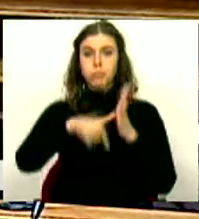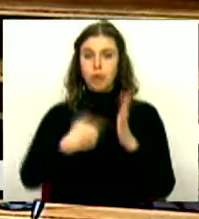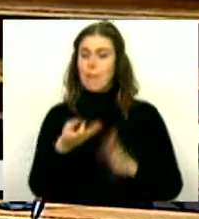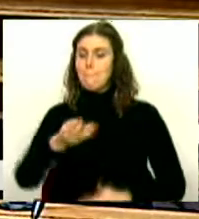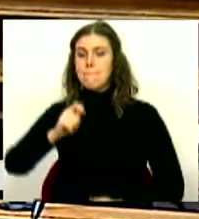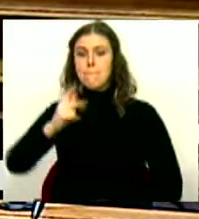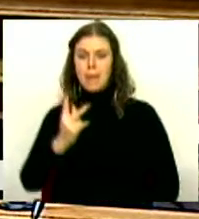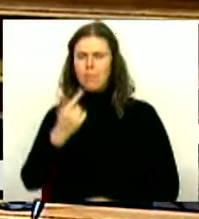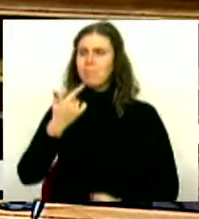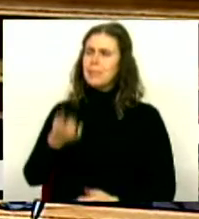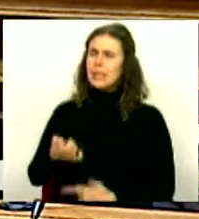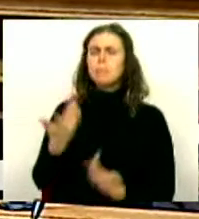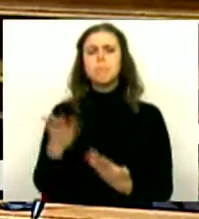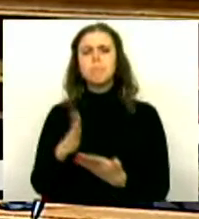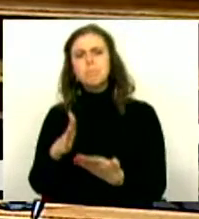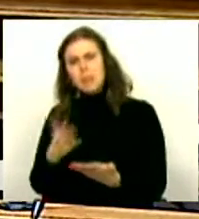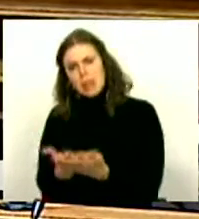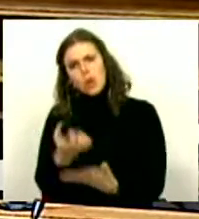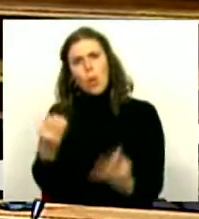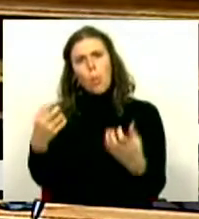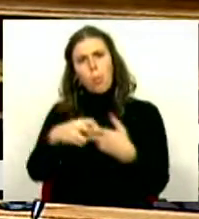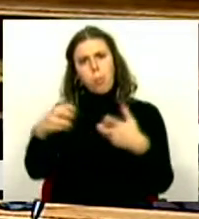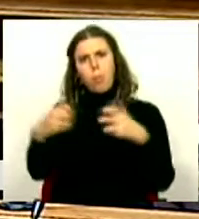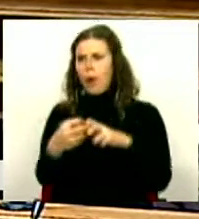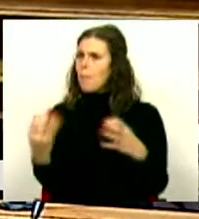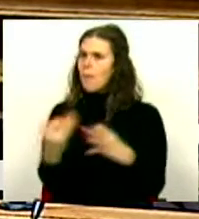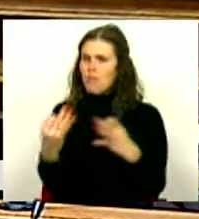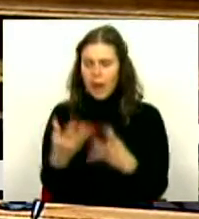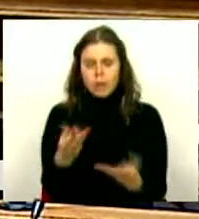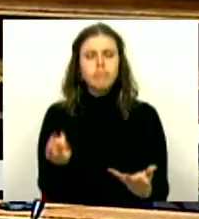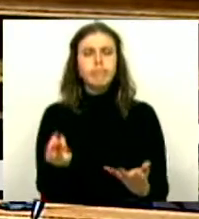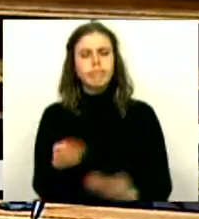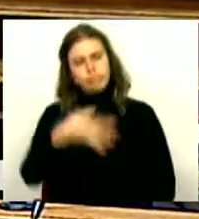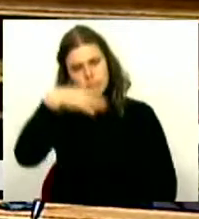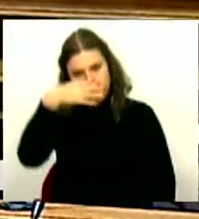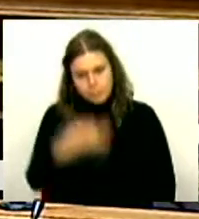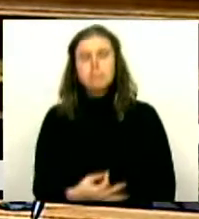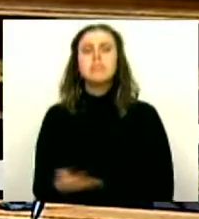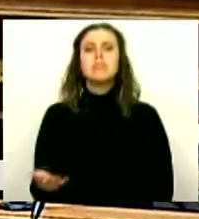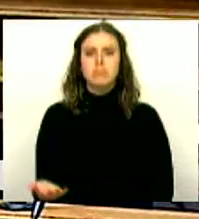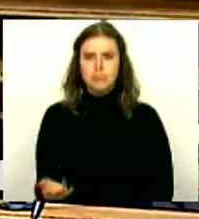PEV, ele coloca um problema realmente bastante sério.